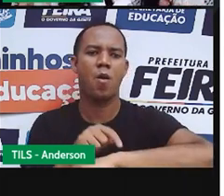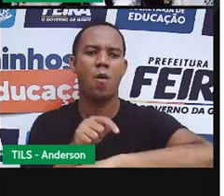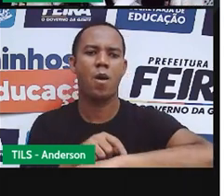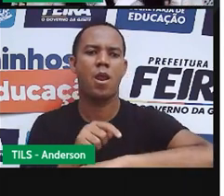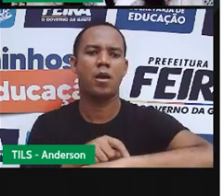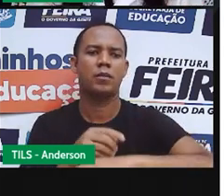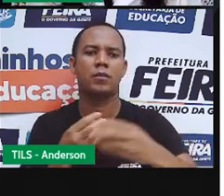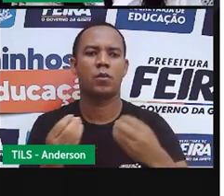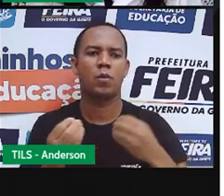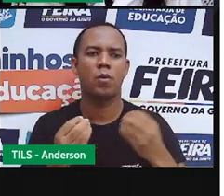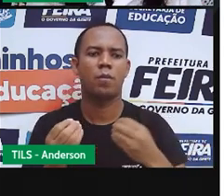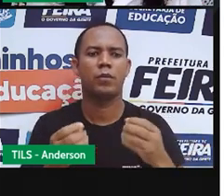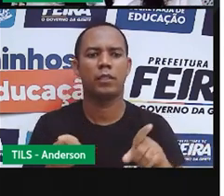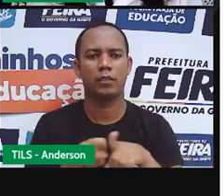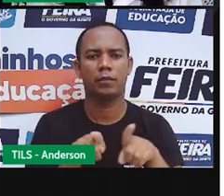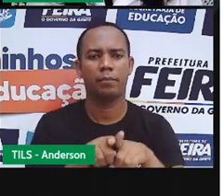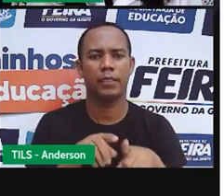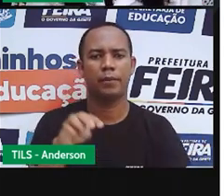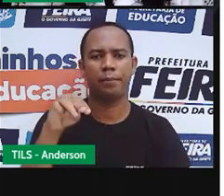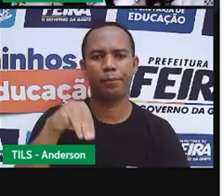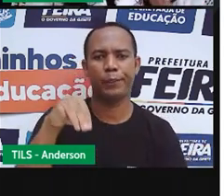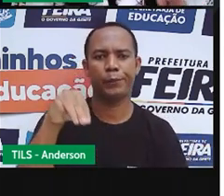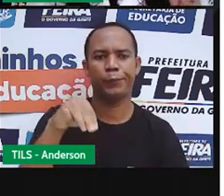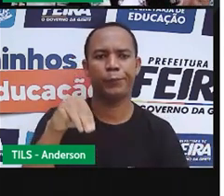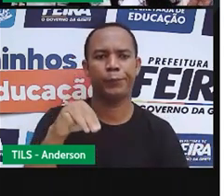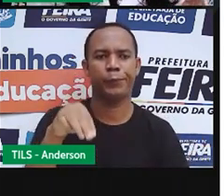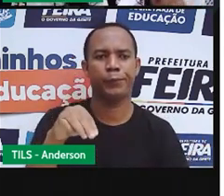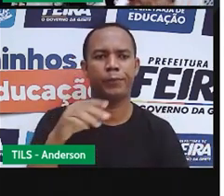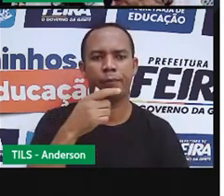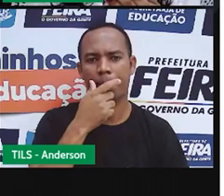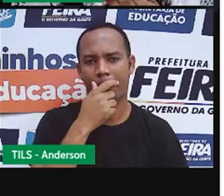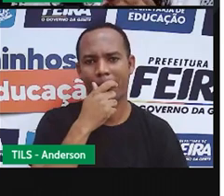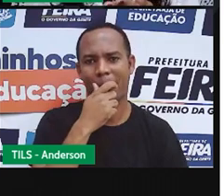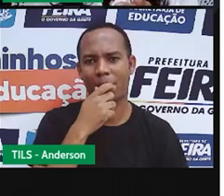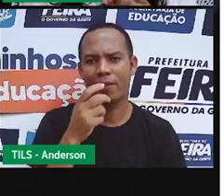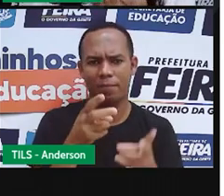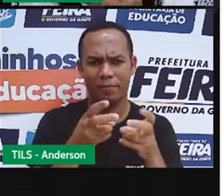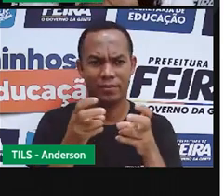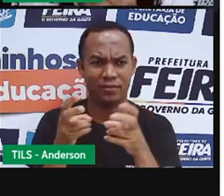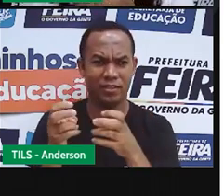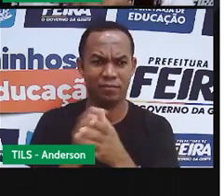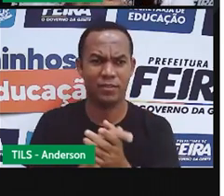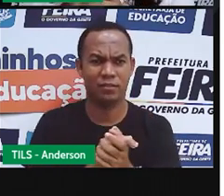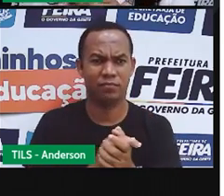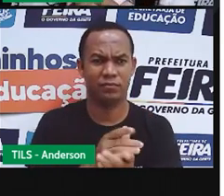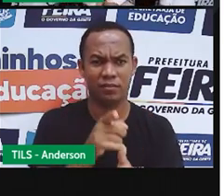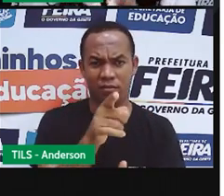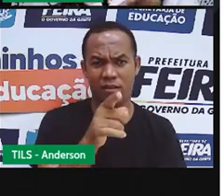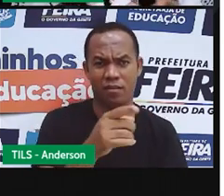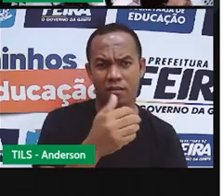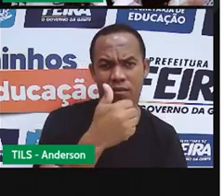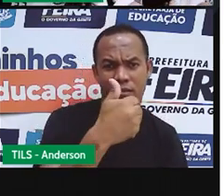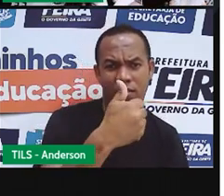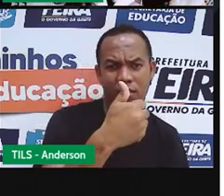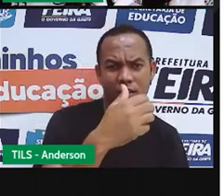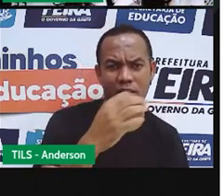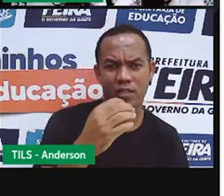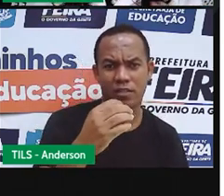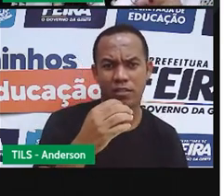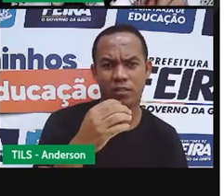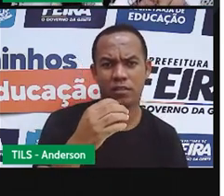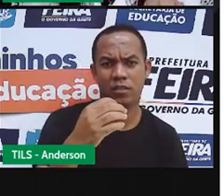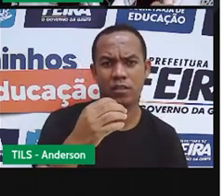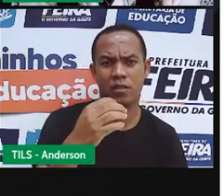direita indica os minutos. Nele, está indicando que são dez horas e dez